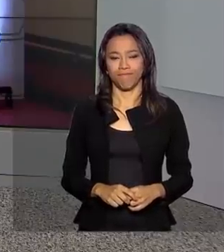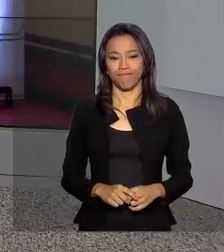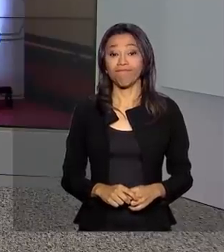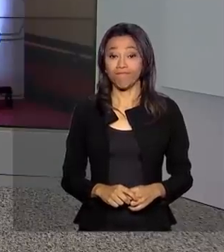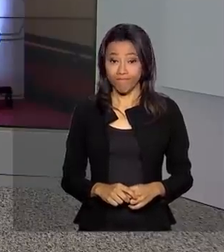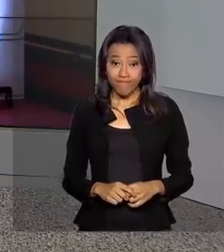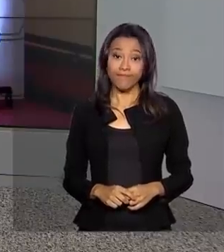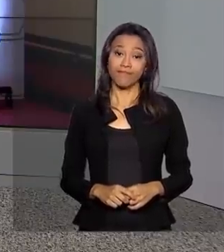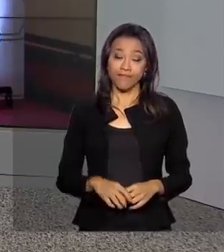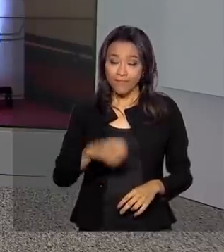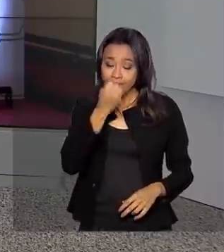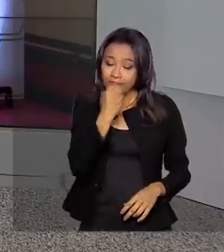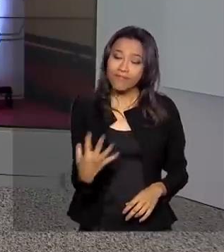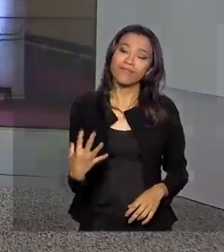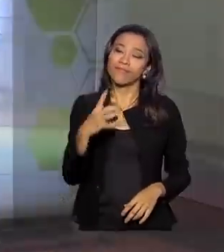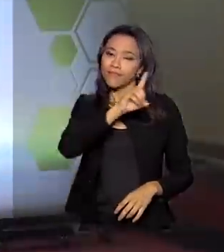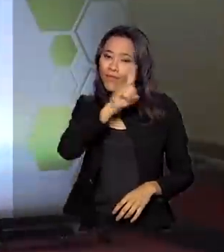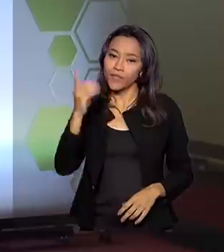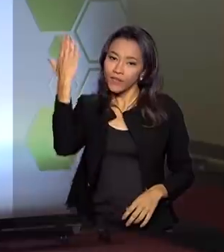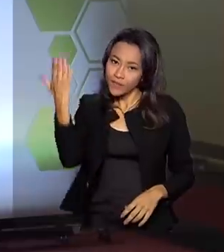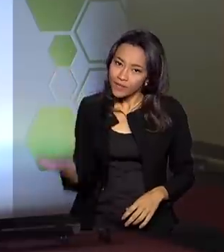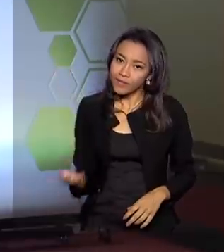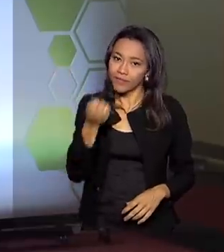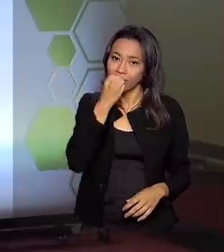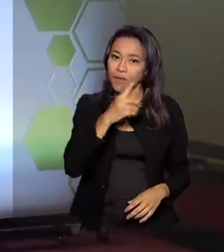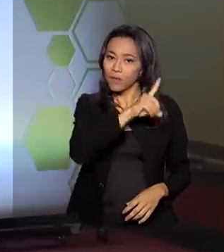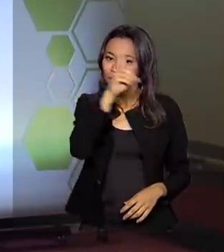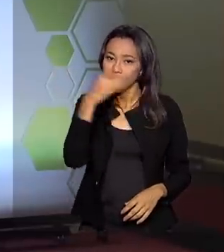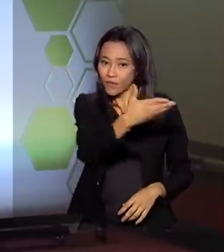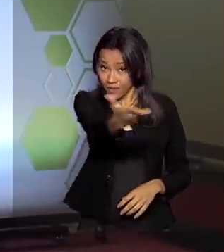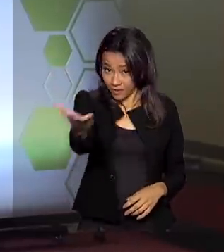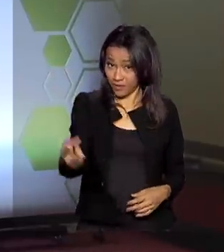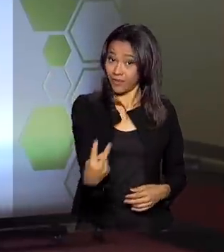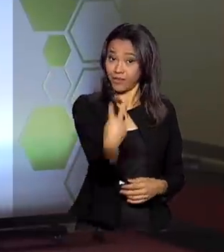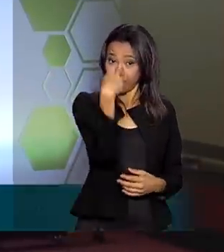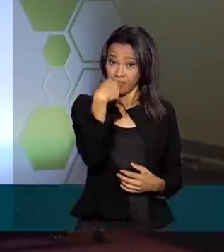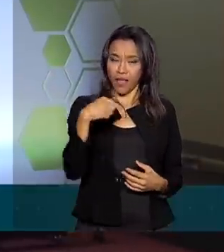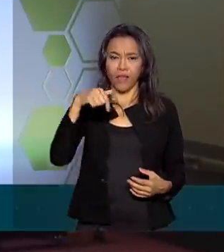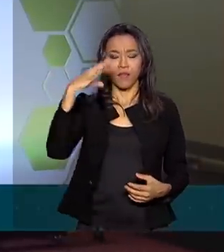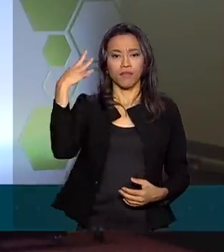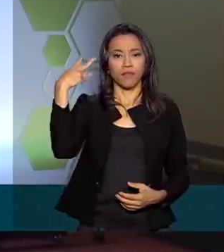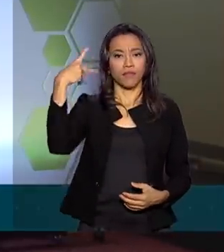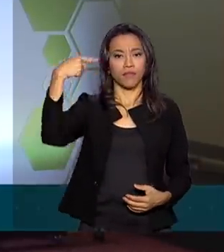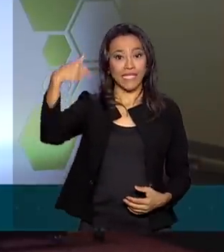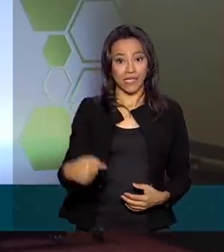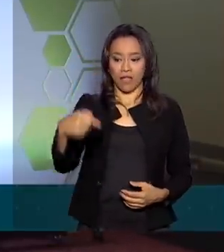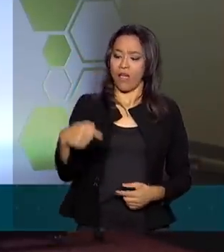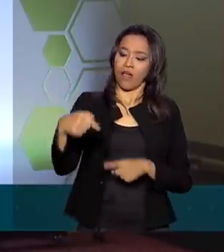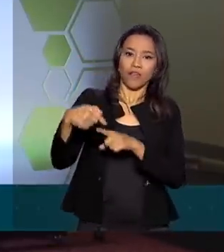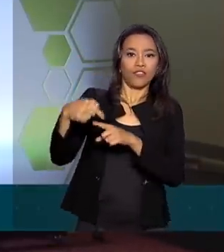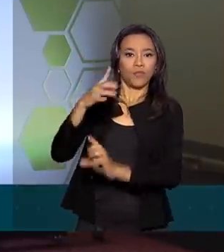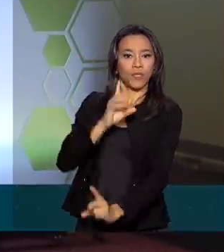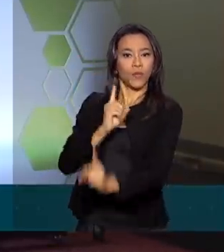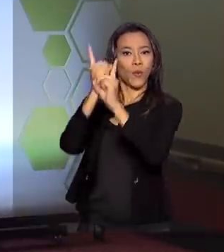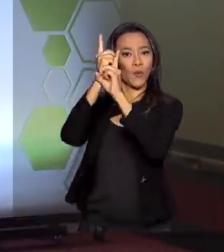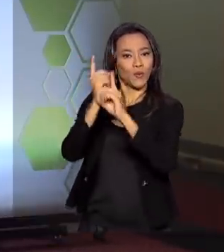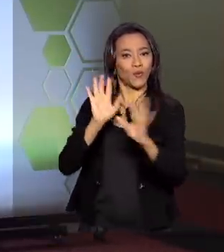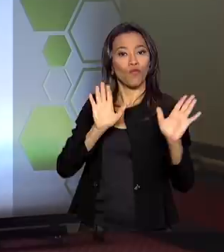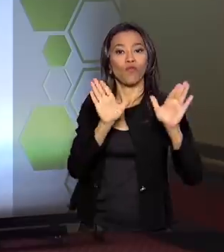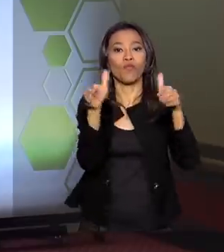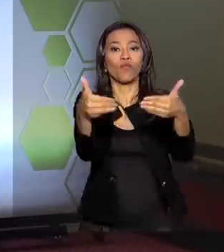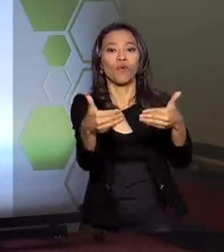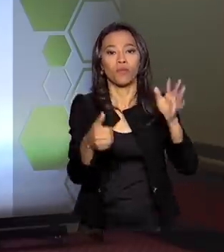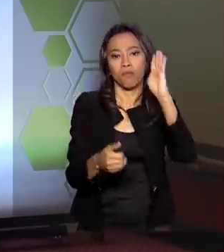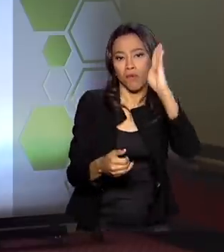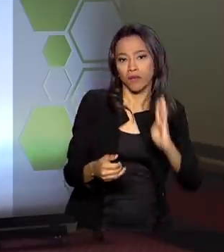Bom dia, Renata. Bom dia a você que acompanha o Brasil em Dia. Essa é a sétima edição do Fórum Brasil-África, que trata